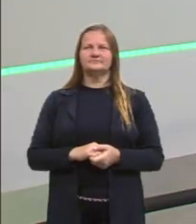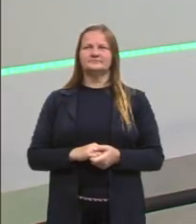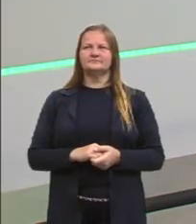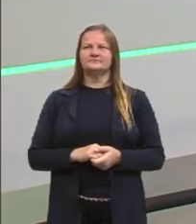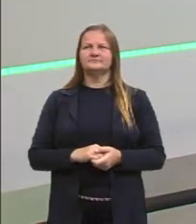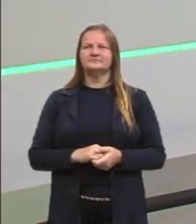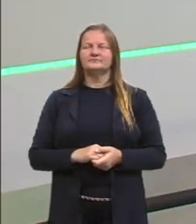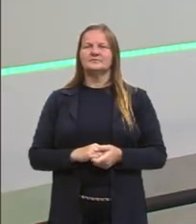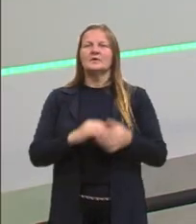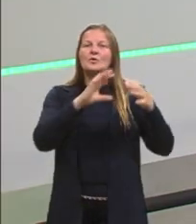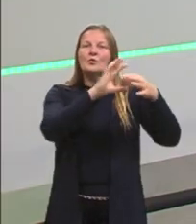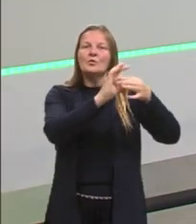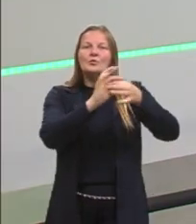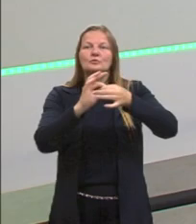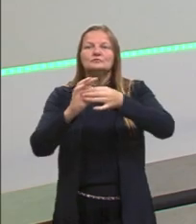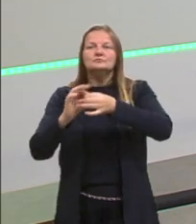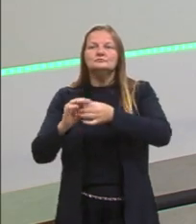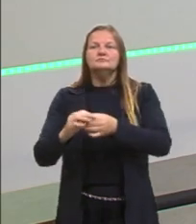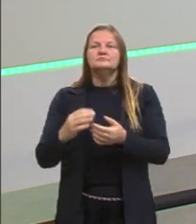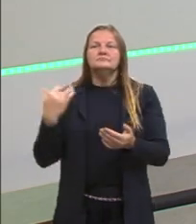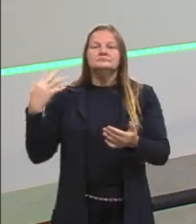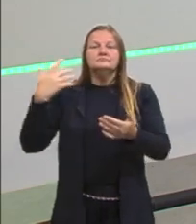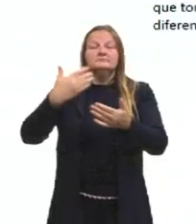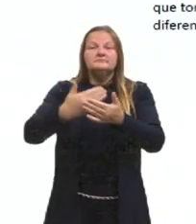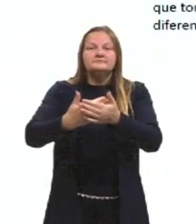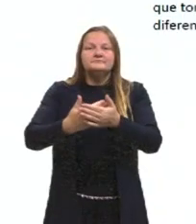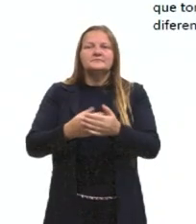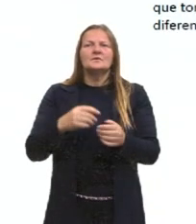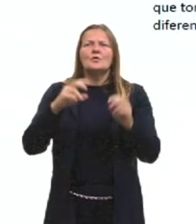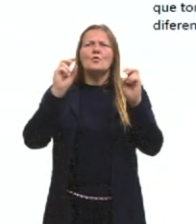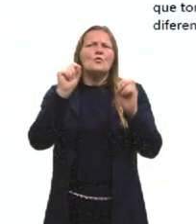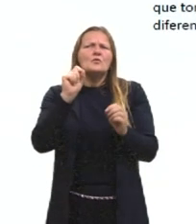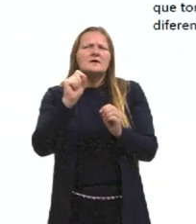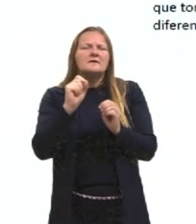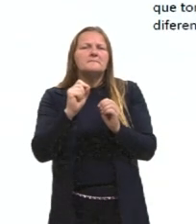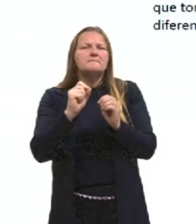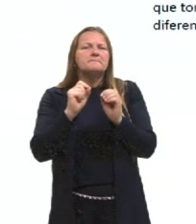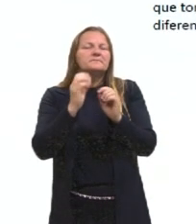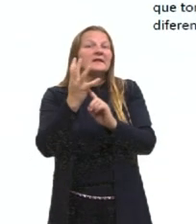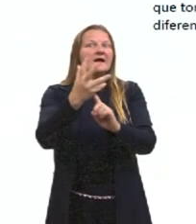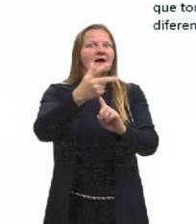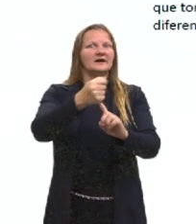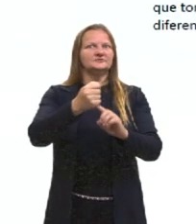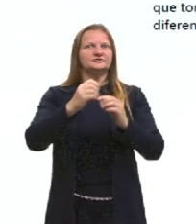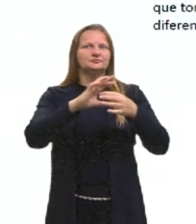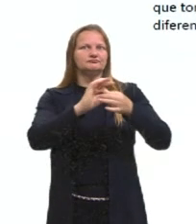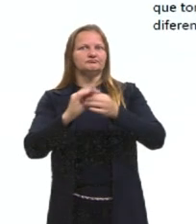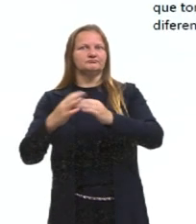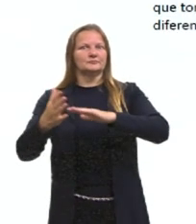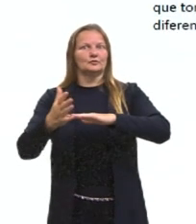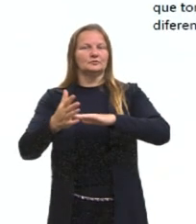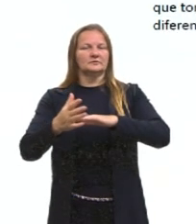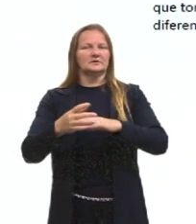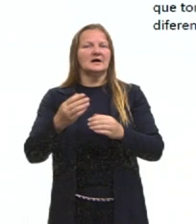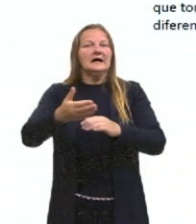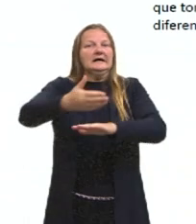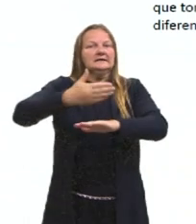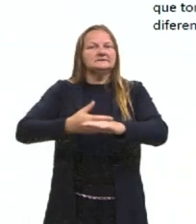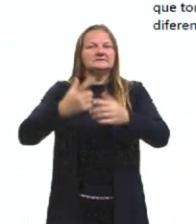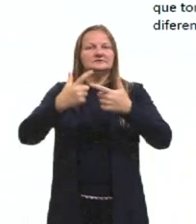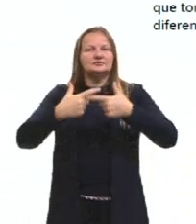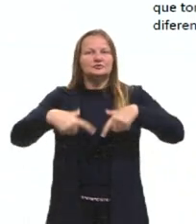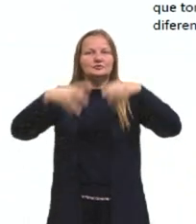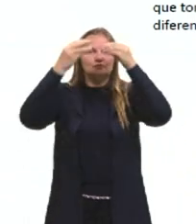só para a gente contextualizar aqui, vamos lá. Vamos falar o que é a arte contemporânea antes de falar sobre as linguagens da arte